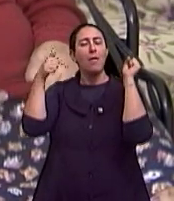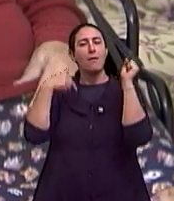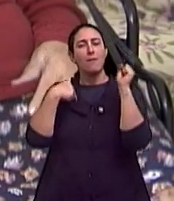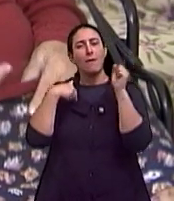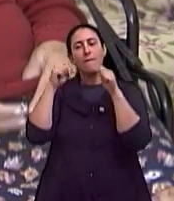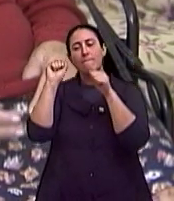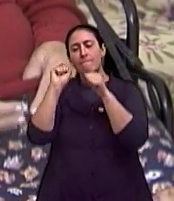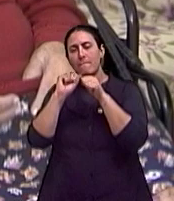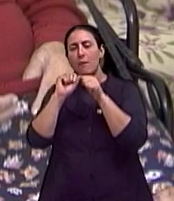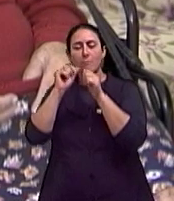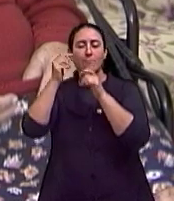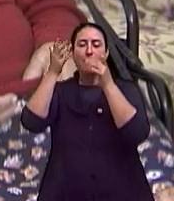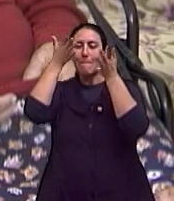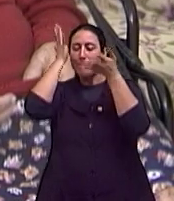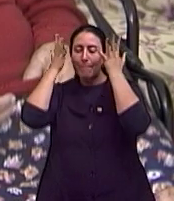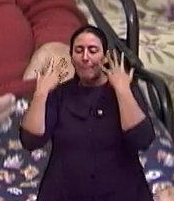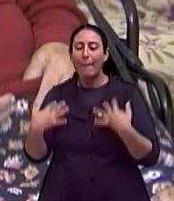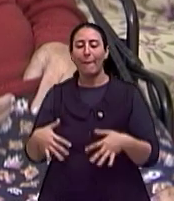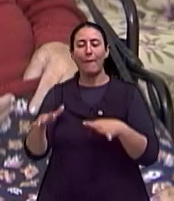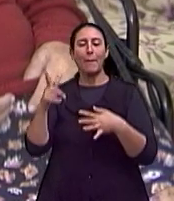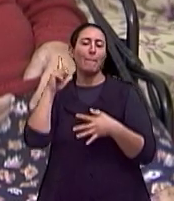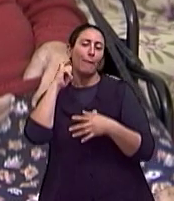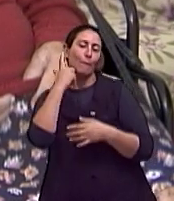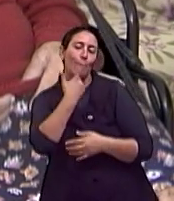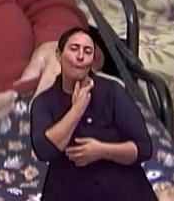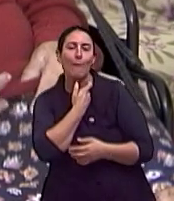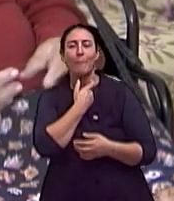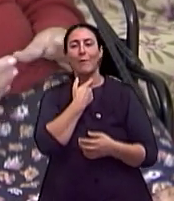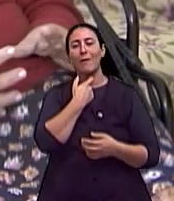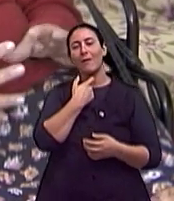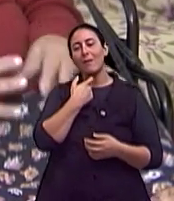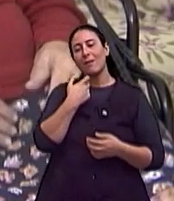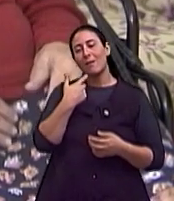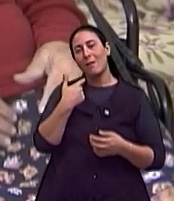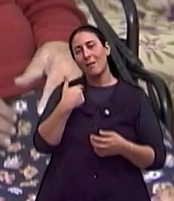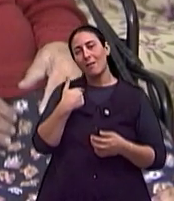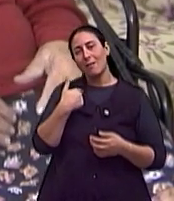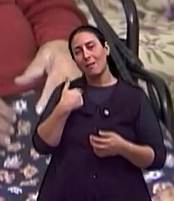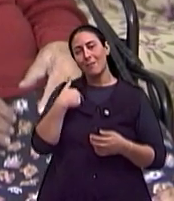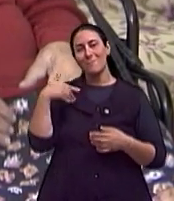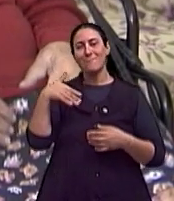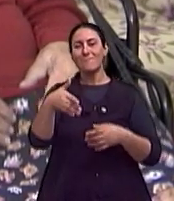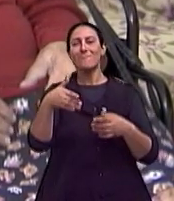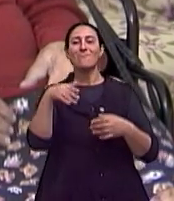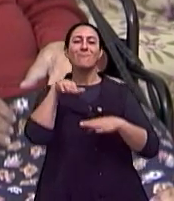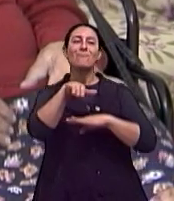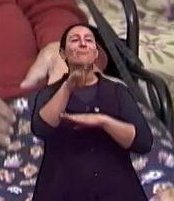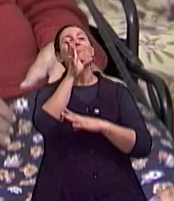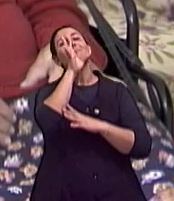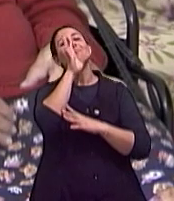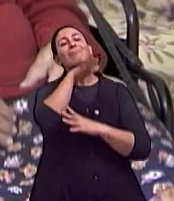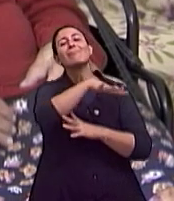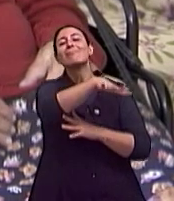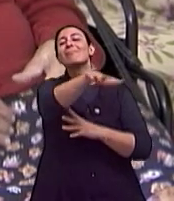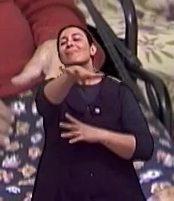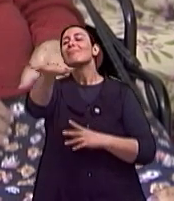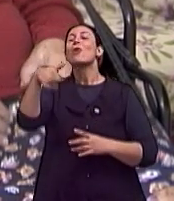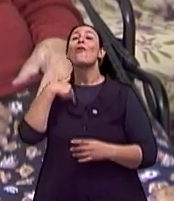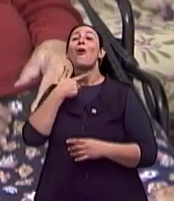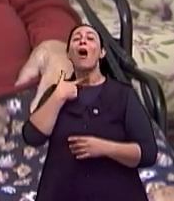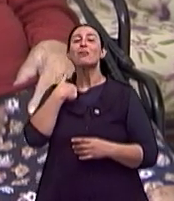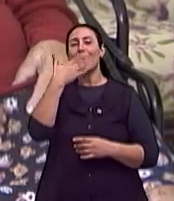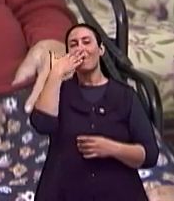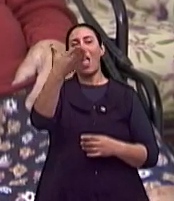gosto de tomar um banho, me perfumar. E vim pra frente ali. É? Ali é meu chão.